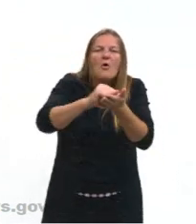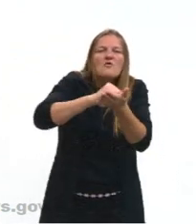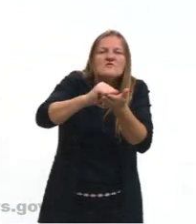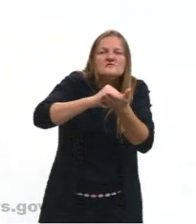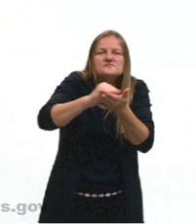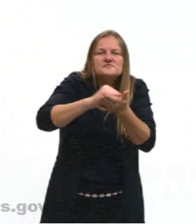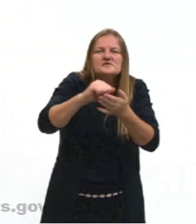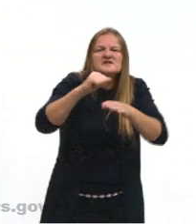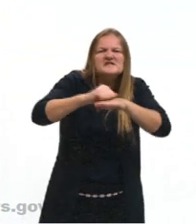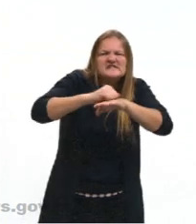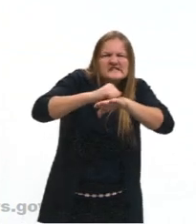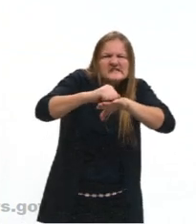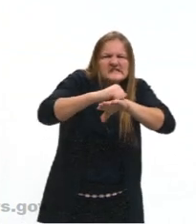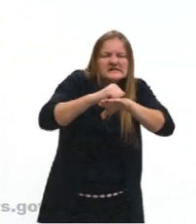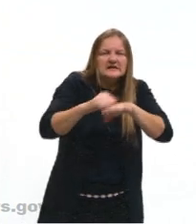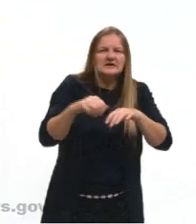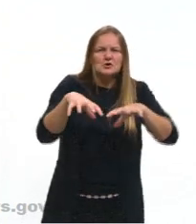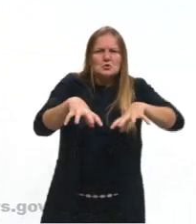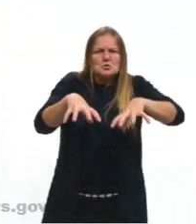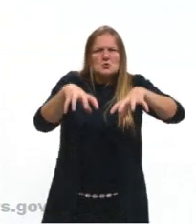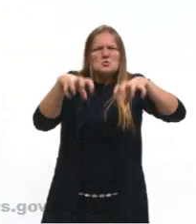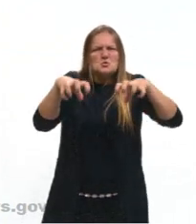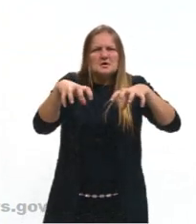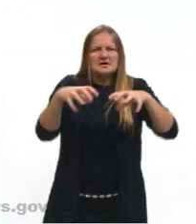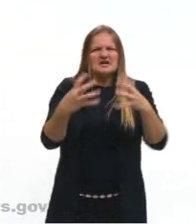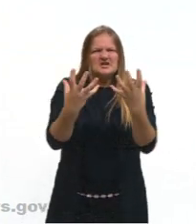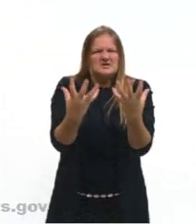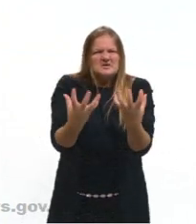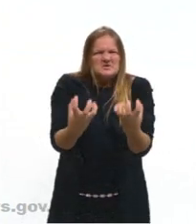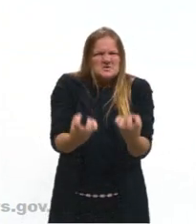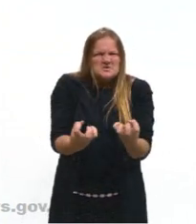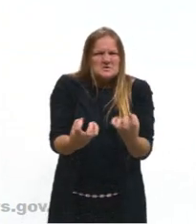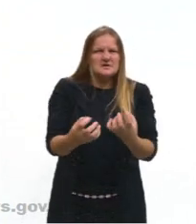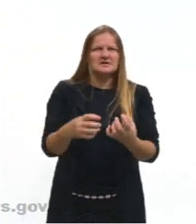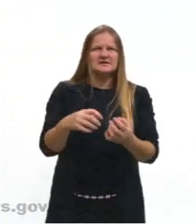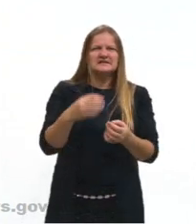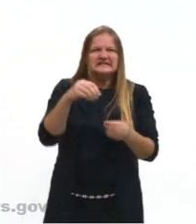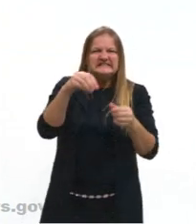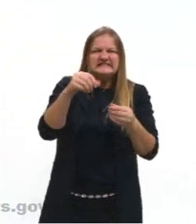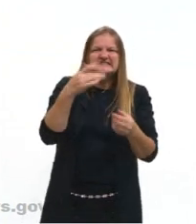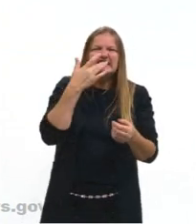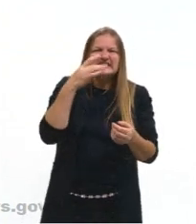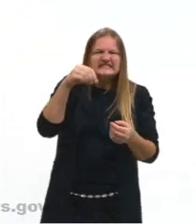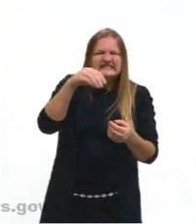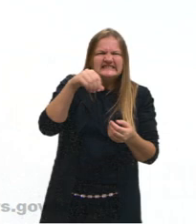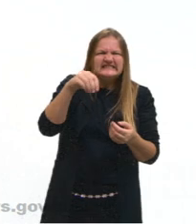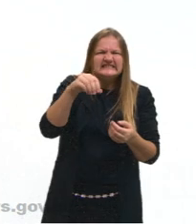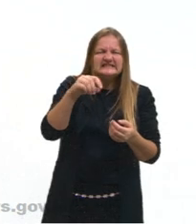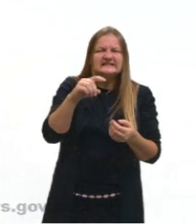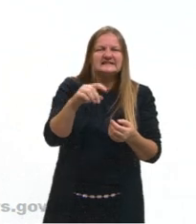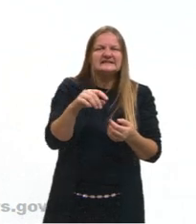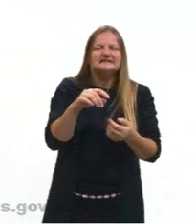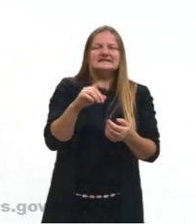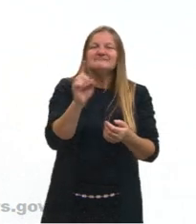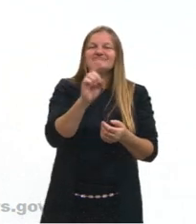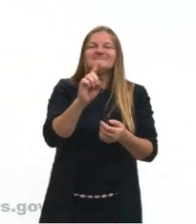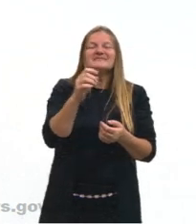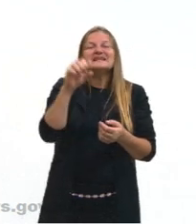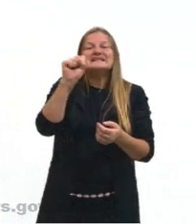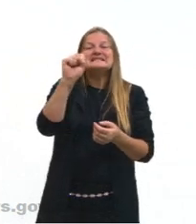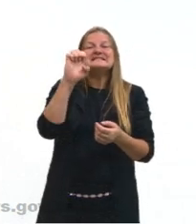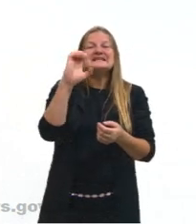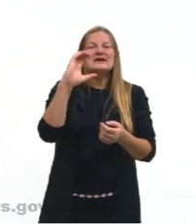secos, né? Então, a areia ali, aquela parte mais grossinha, fica saltando e aí vai